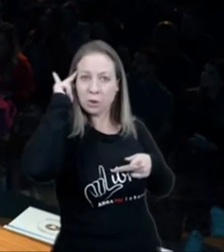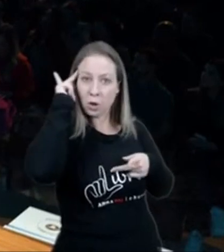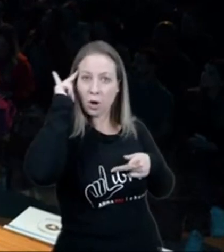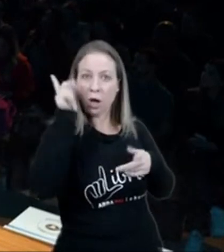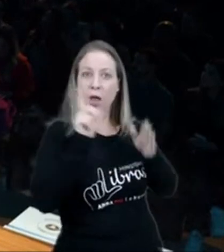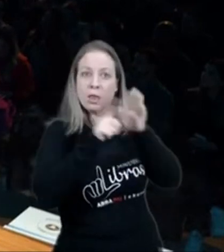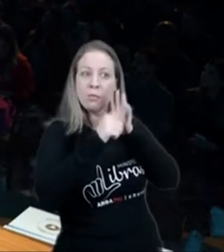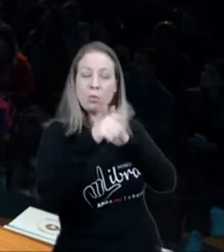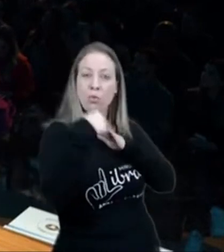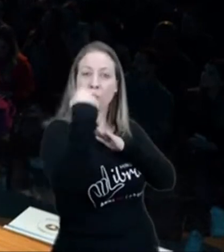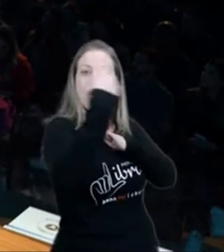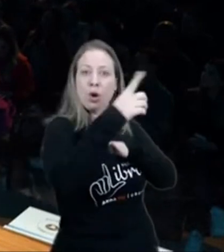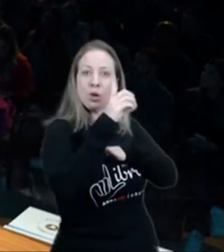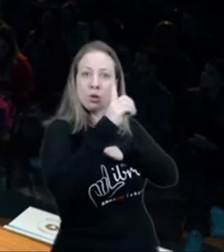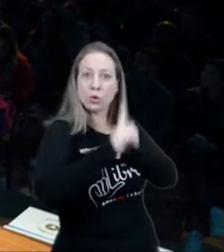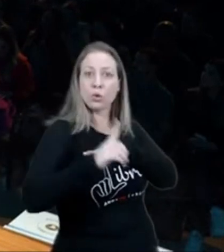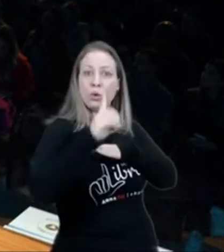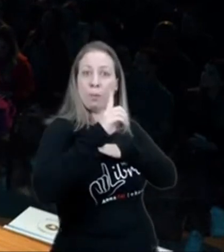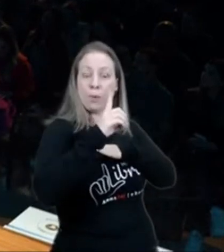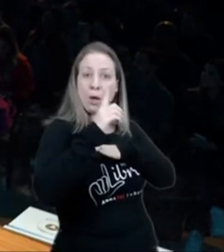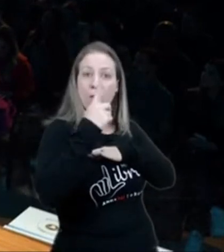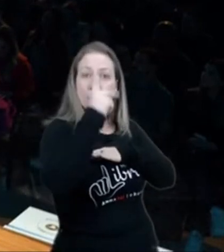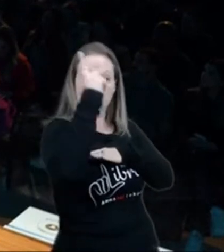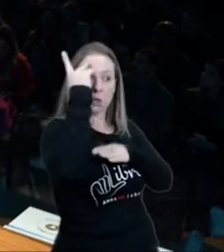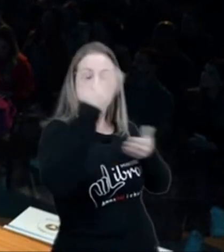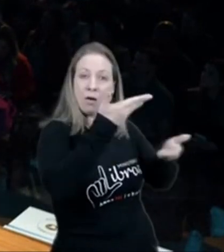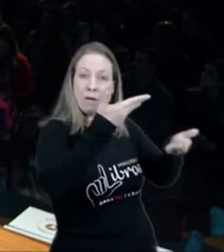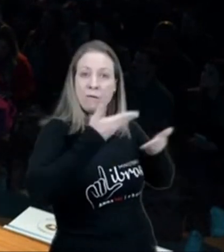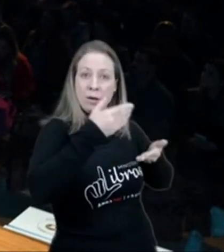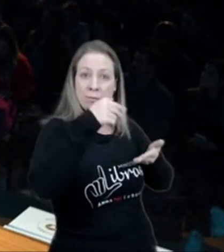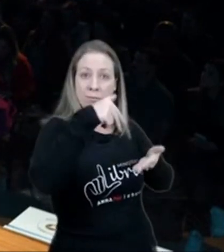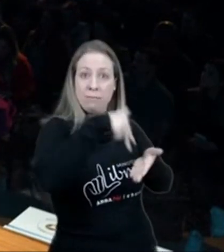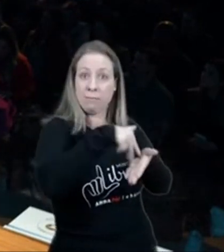mensagem, de 12 segundos, porque passar disso é podcast,